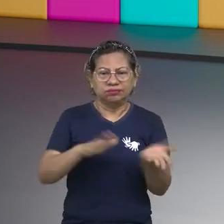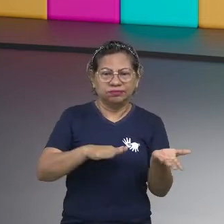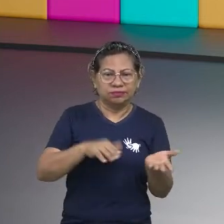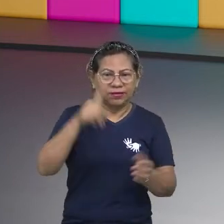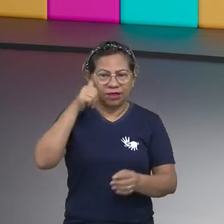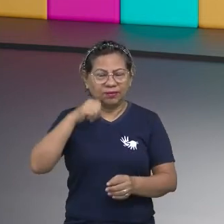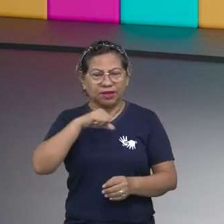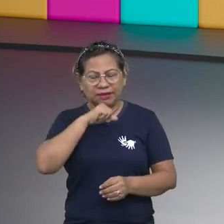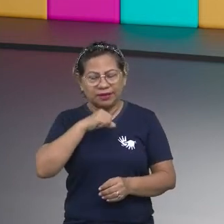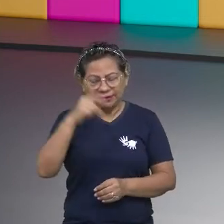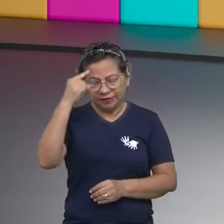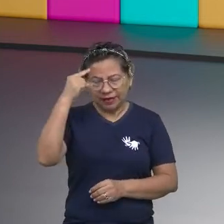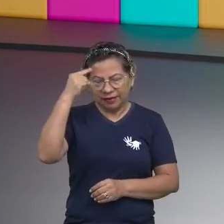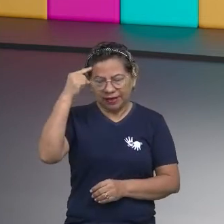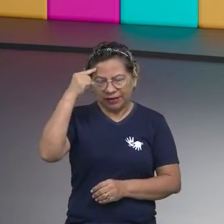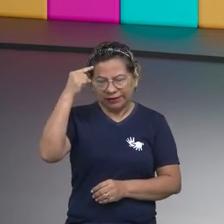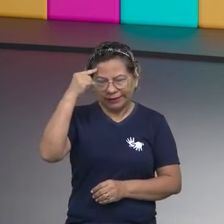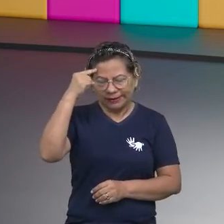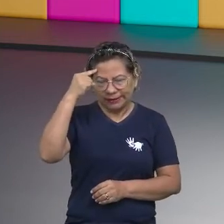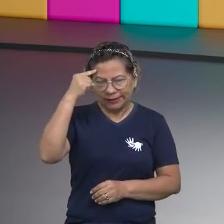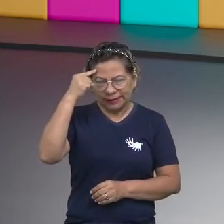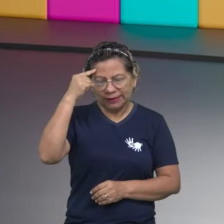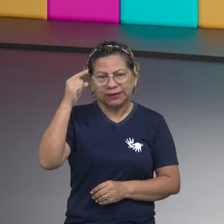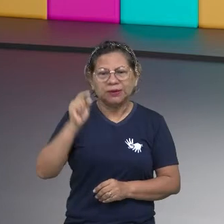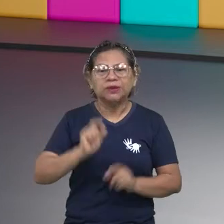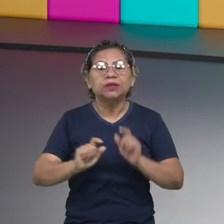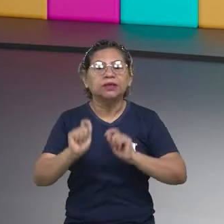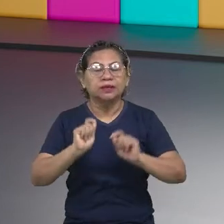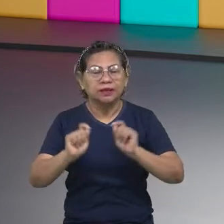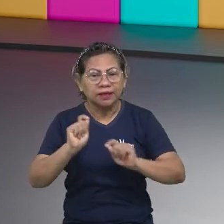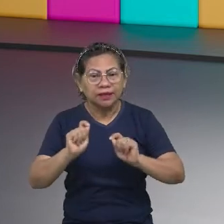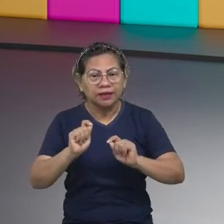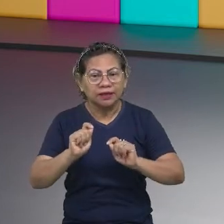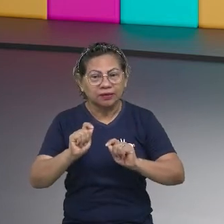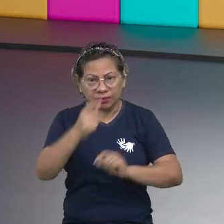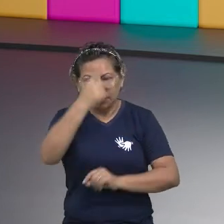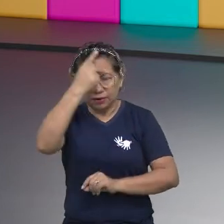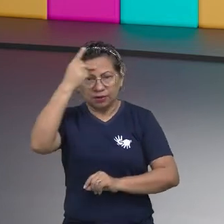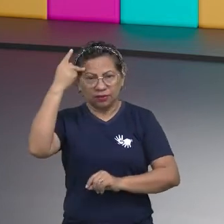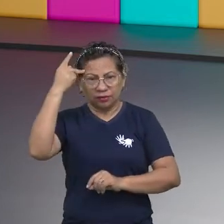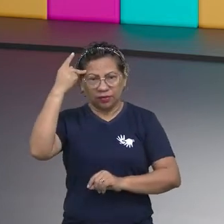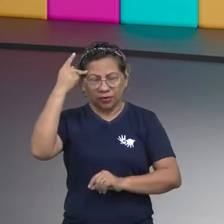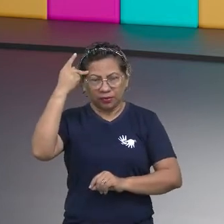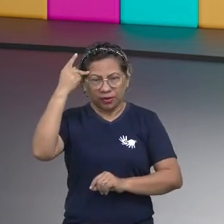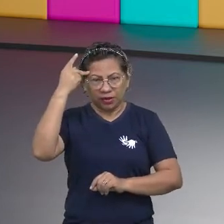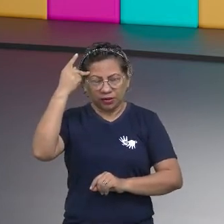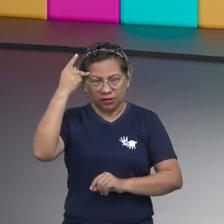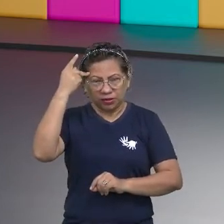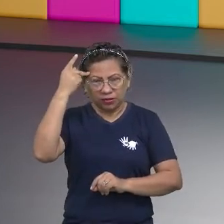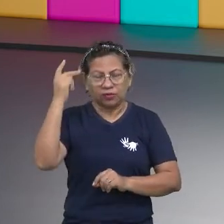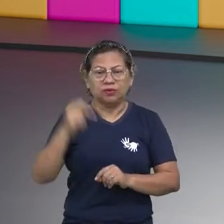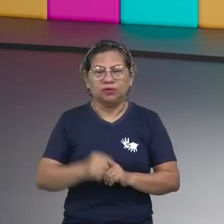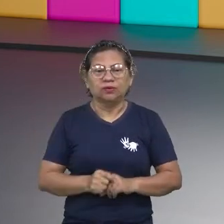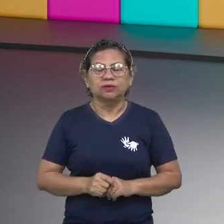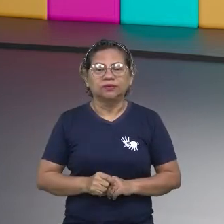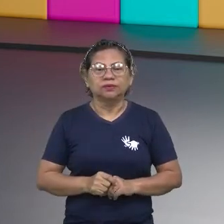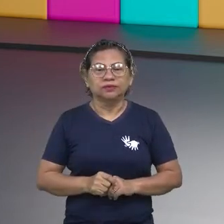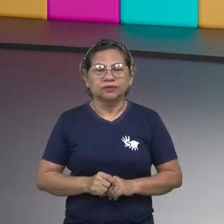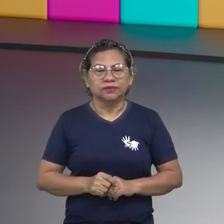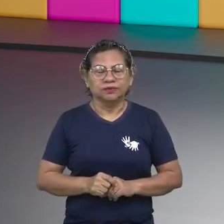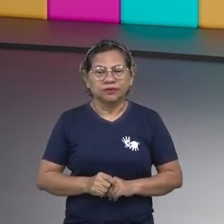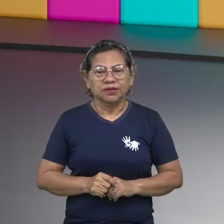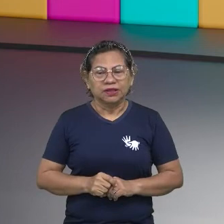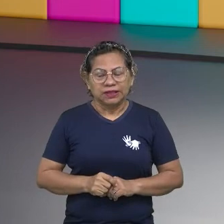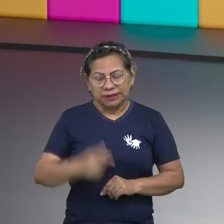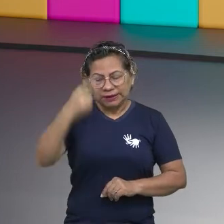E eu sempre pensava uma coisa, quando alguém, ou até o delegado falou, você vai